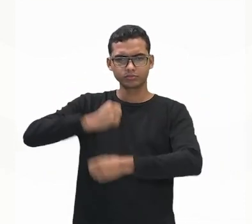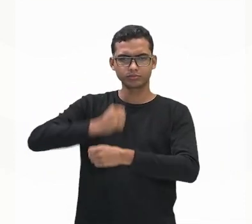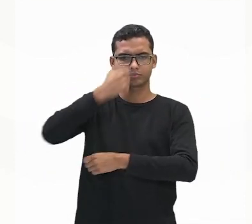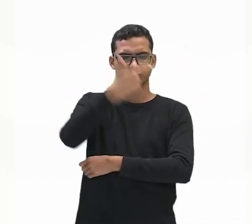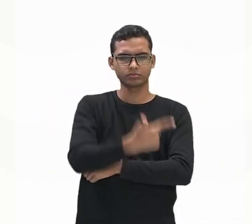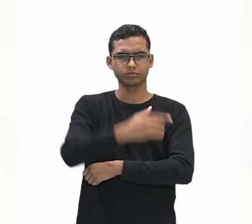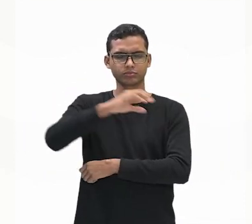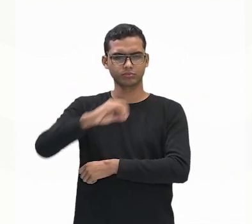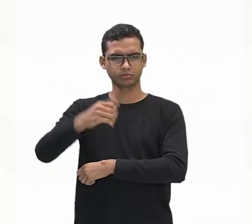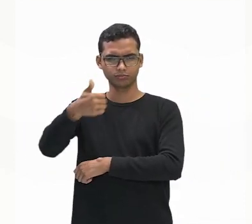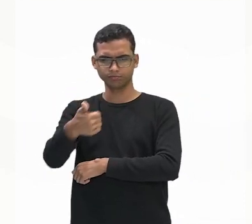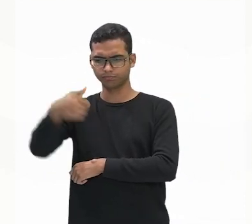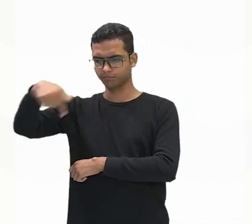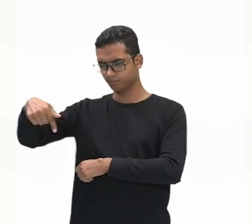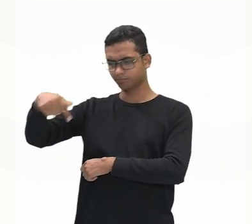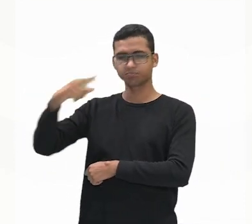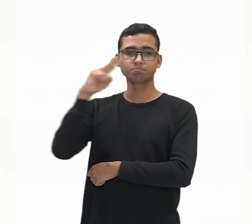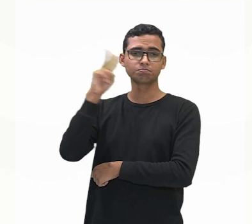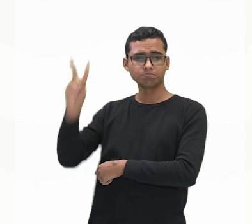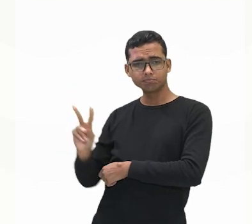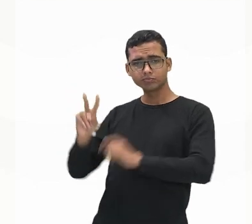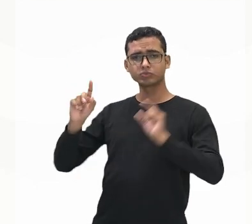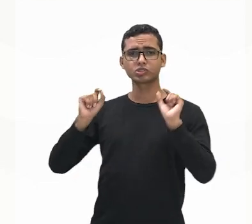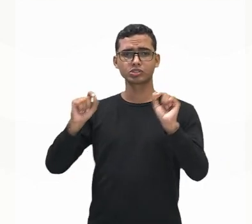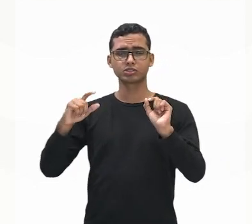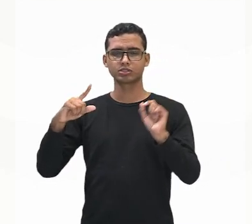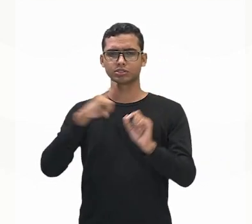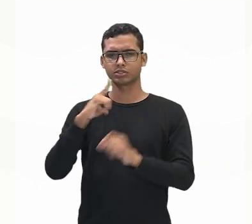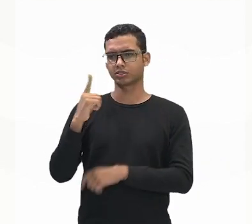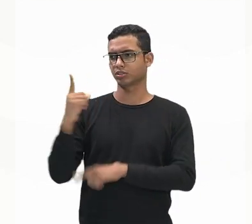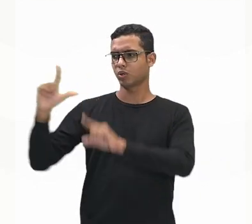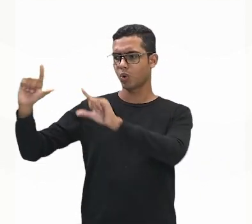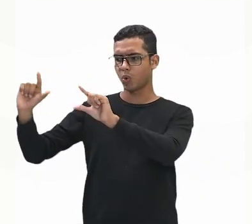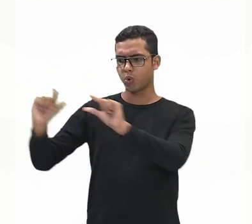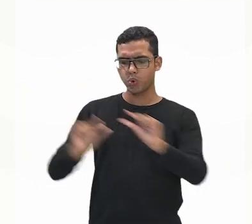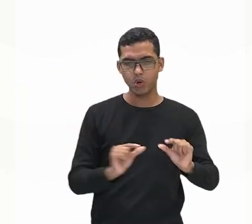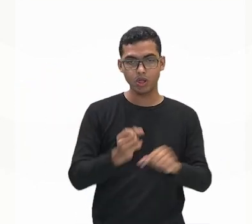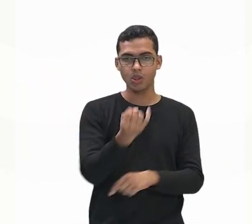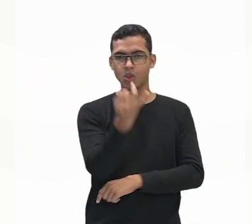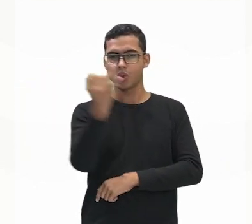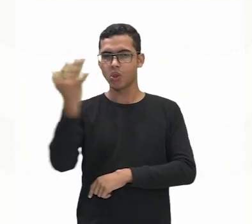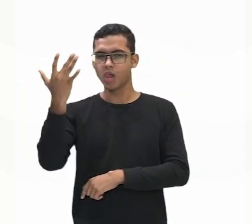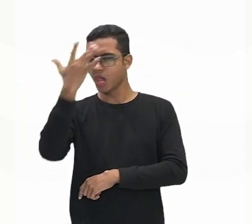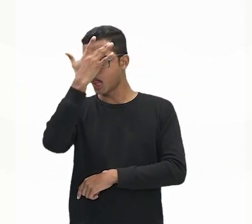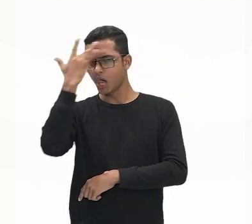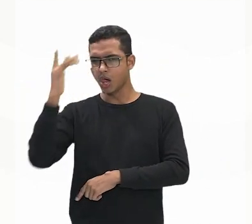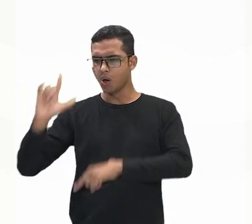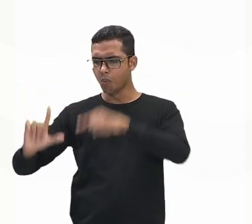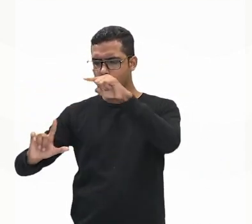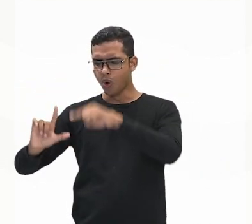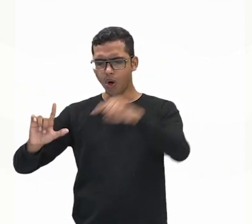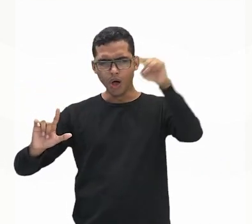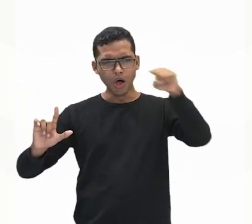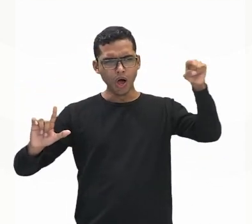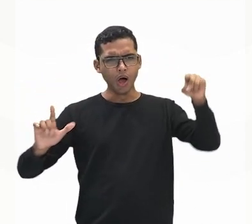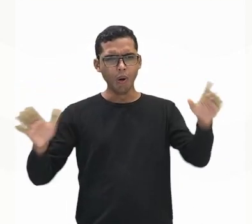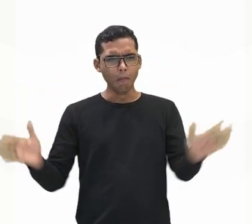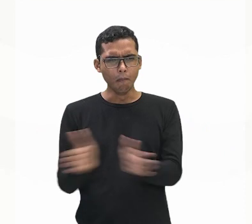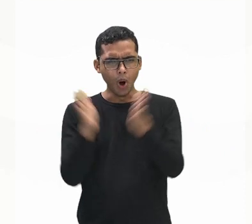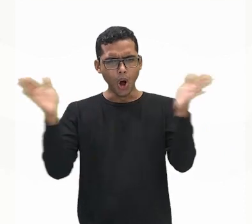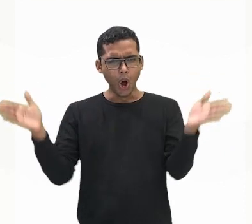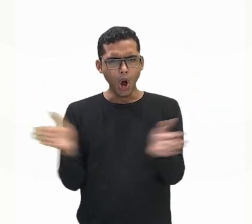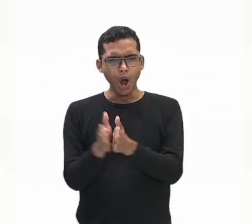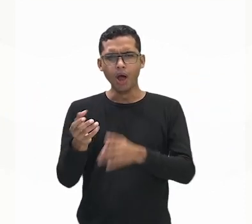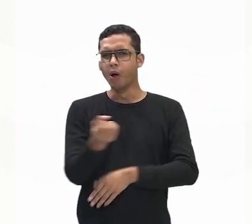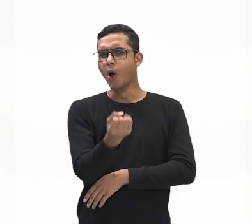que houve, historicamente falando, uma diminuição na quantidade de pessoas, de pobres, pessoas